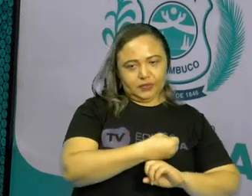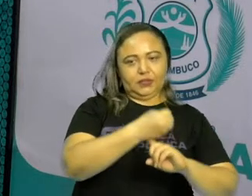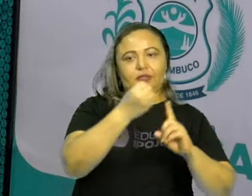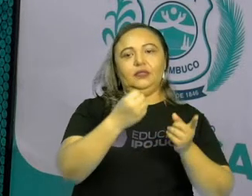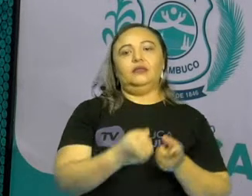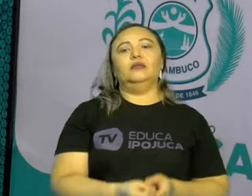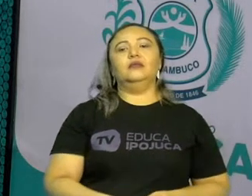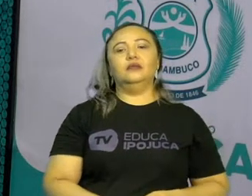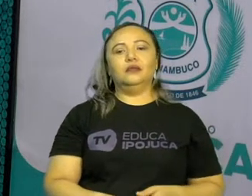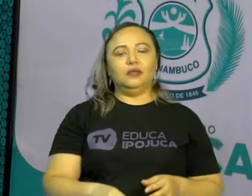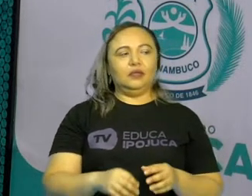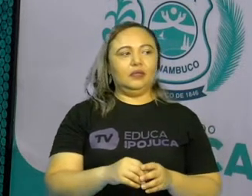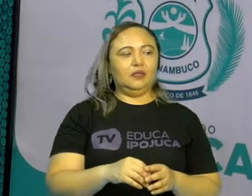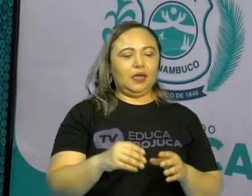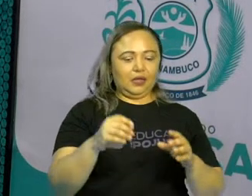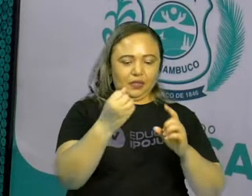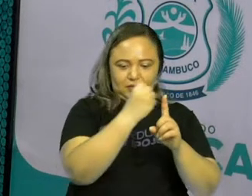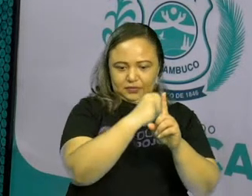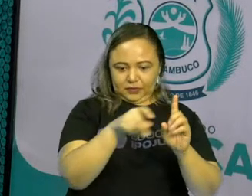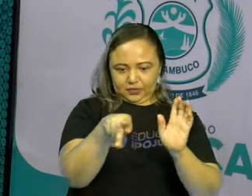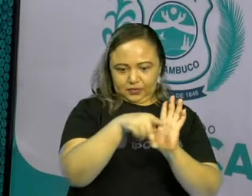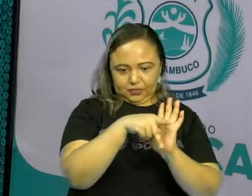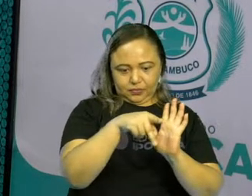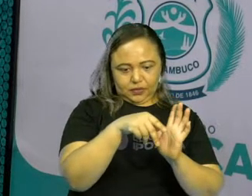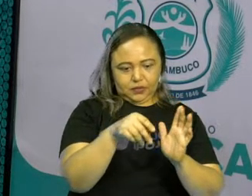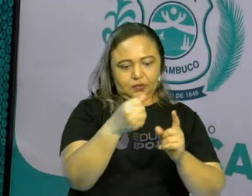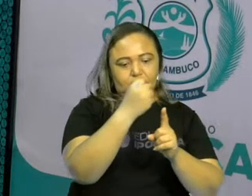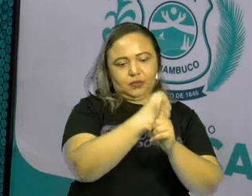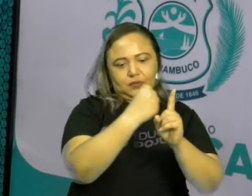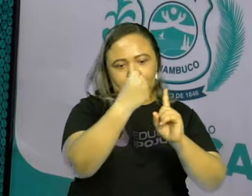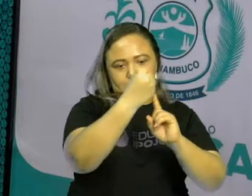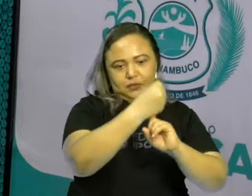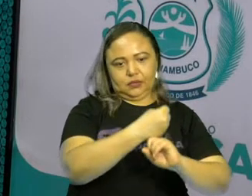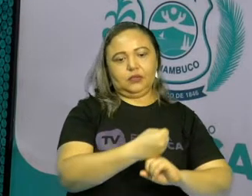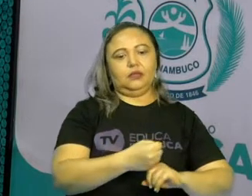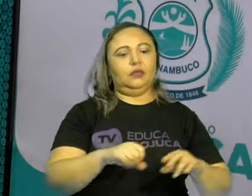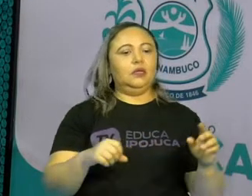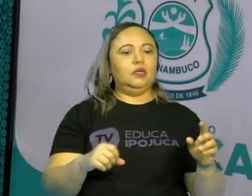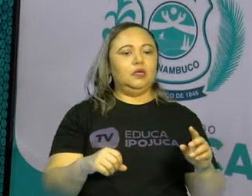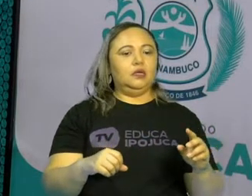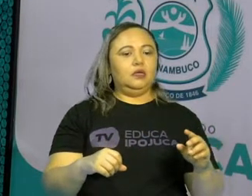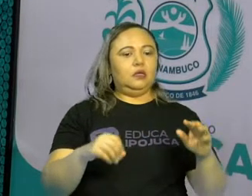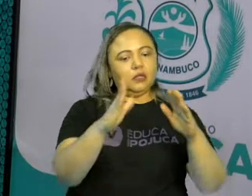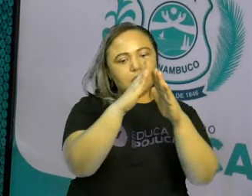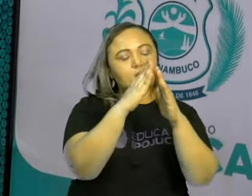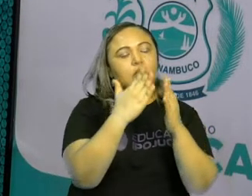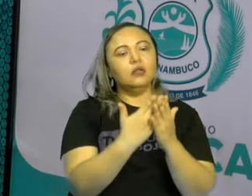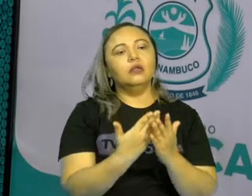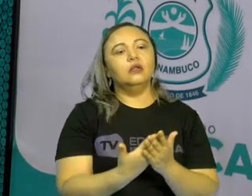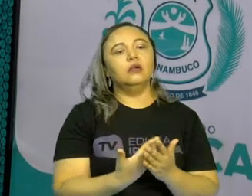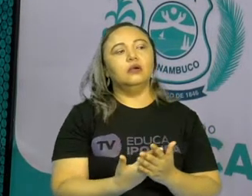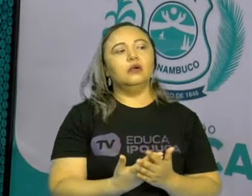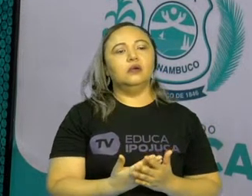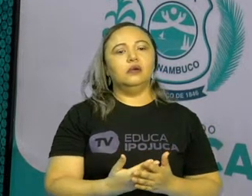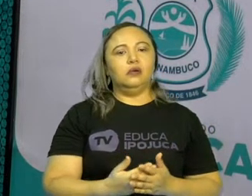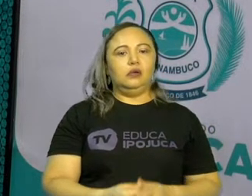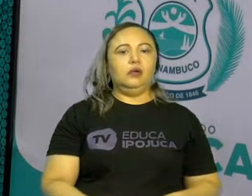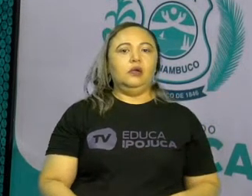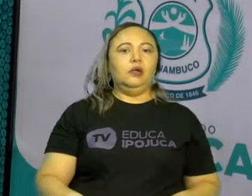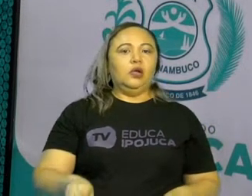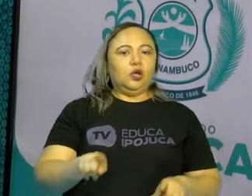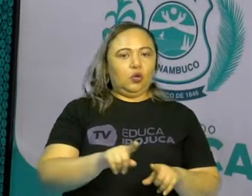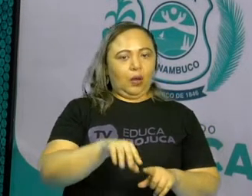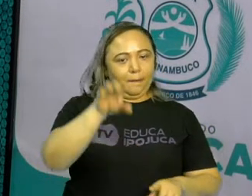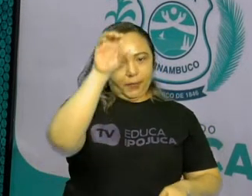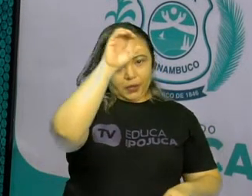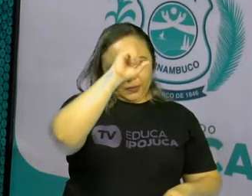escolar. Também, nesse ato de convivência, temos a relação de dependência,